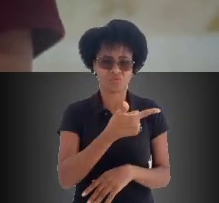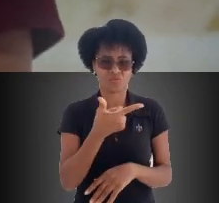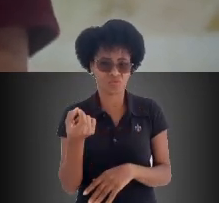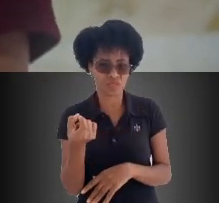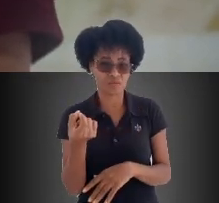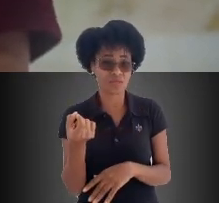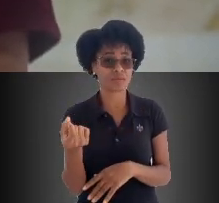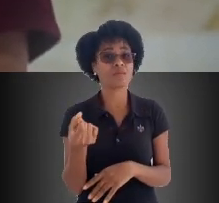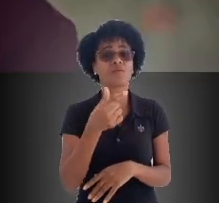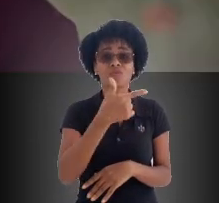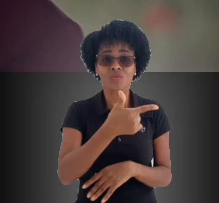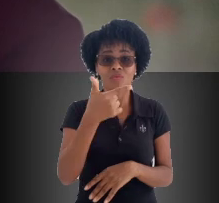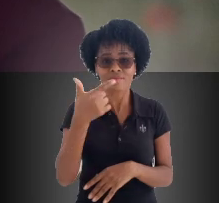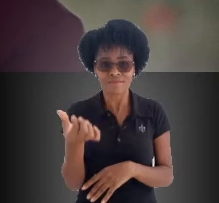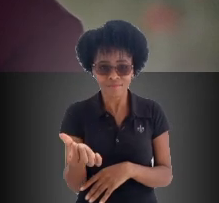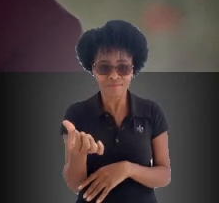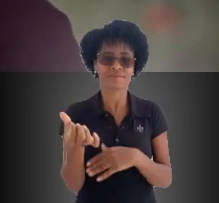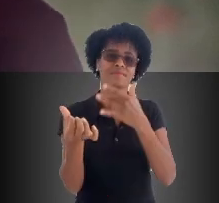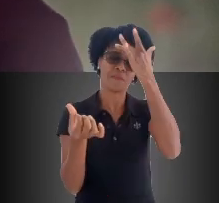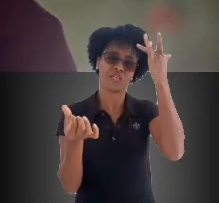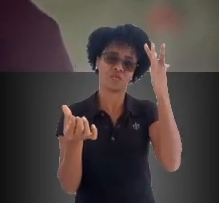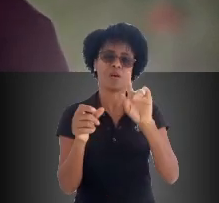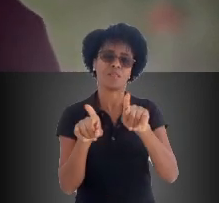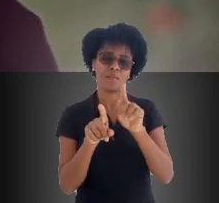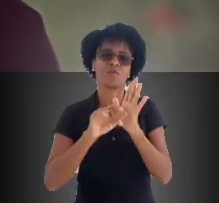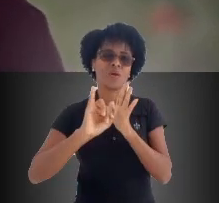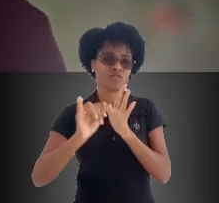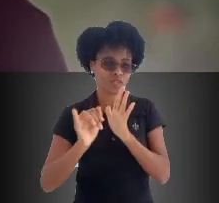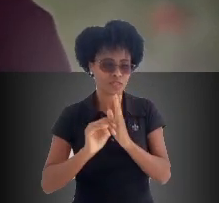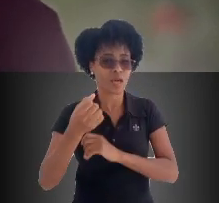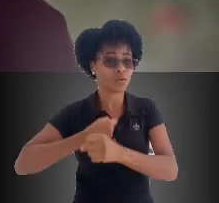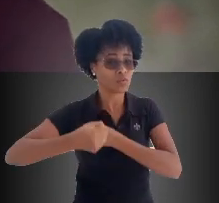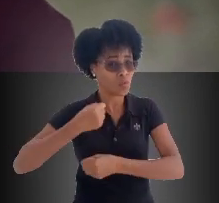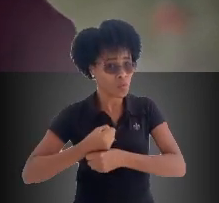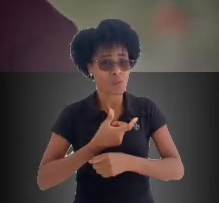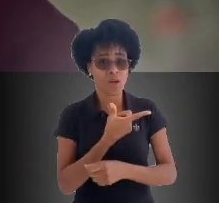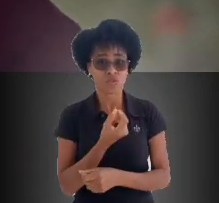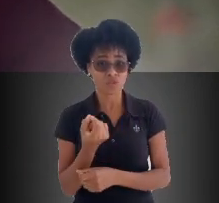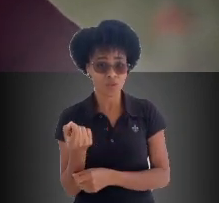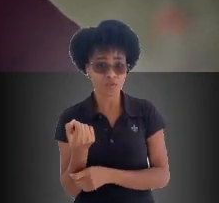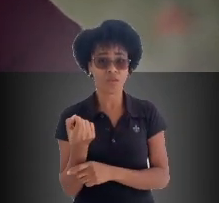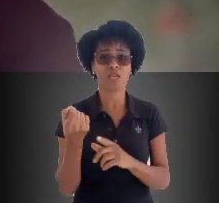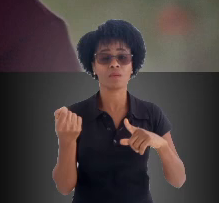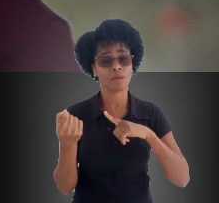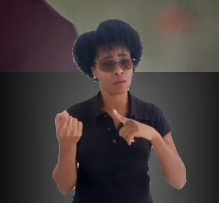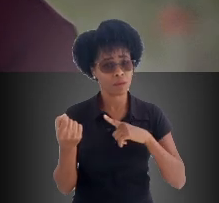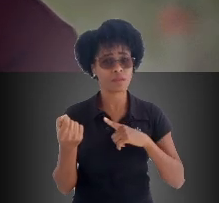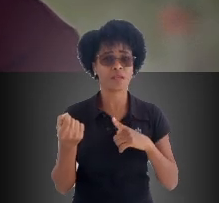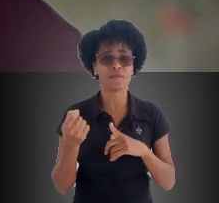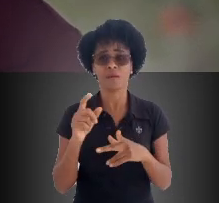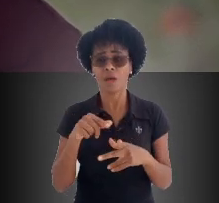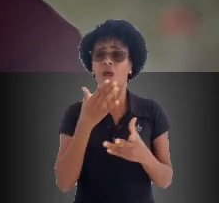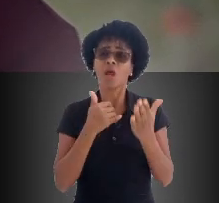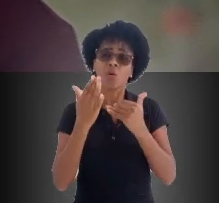226 pessoas. Além disso, o Edital 52 de 2020, ele contemplou, além do nosso projeto Comida